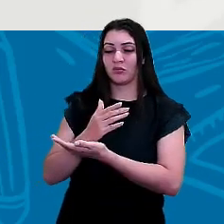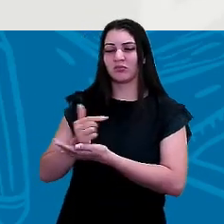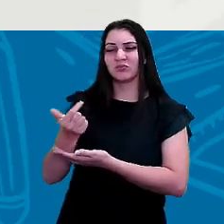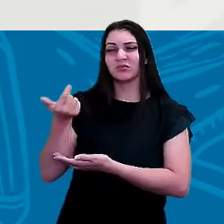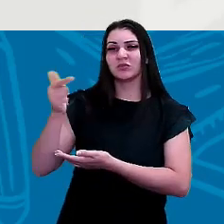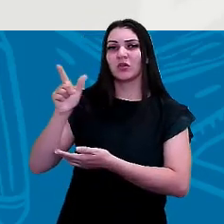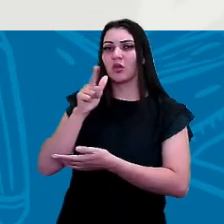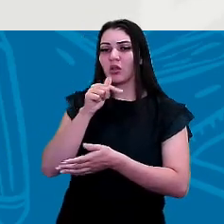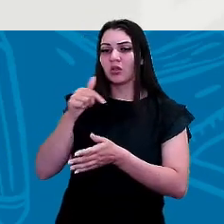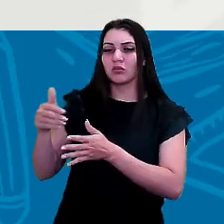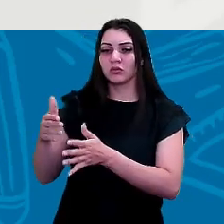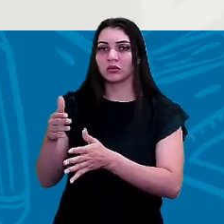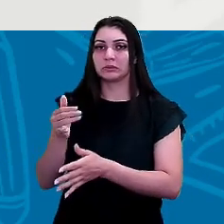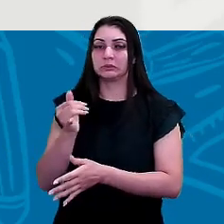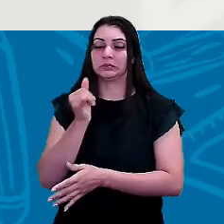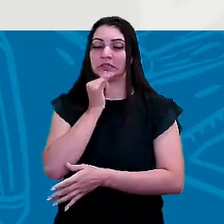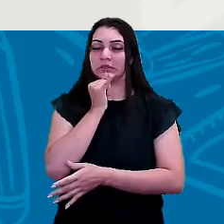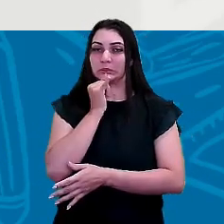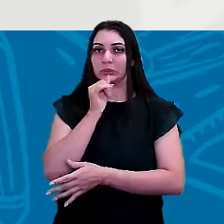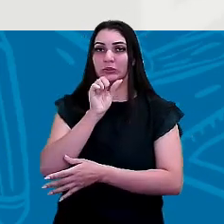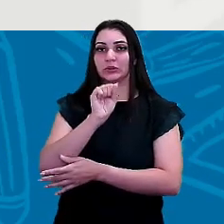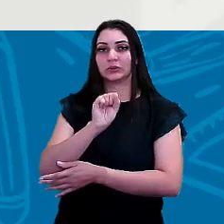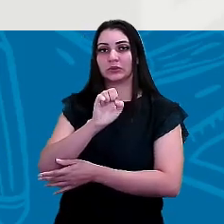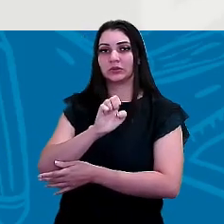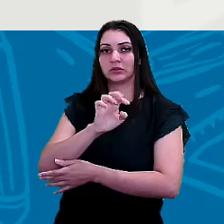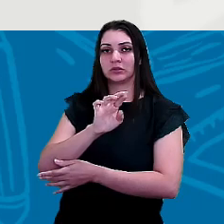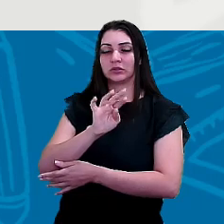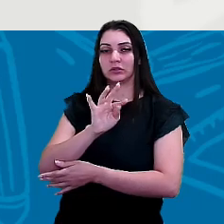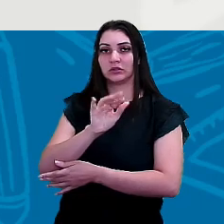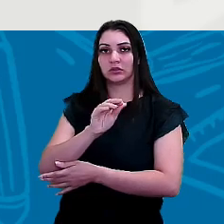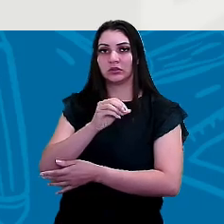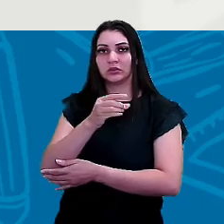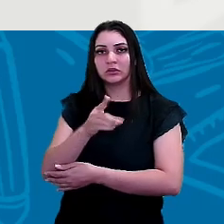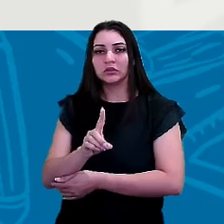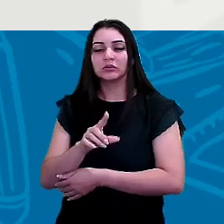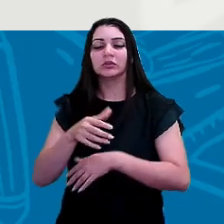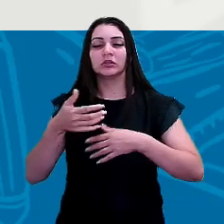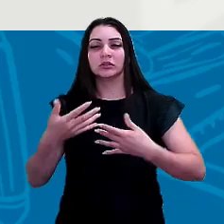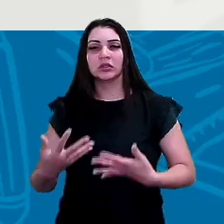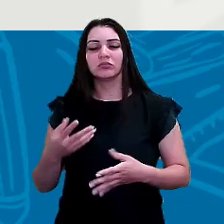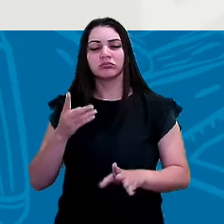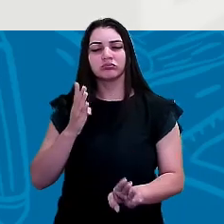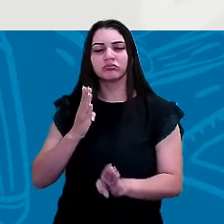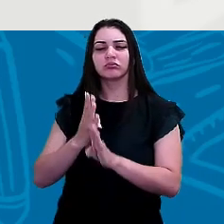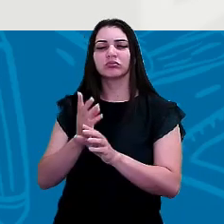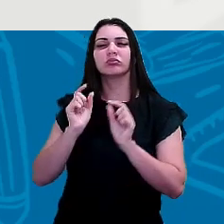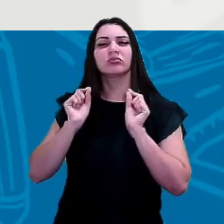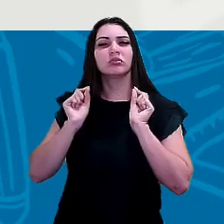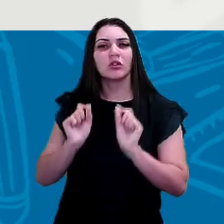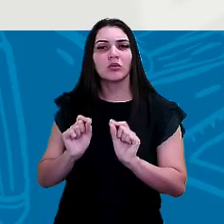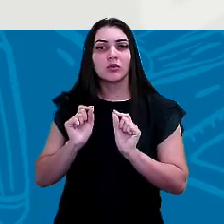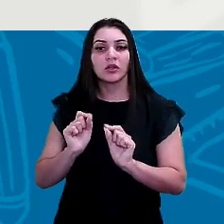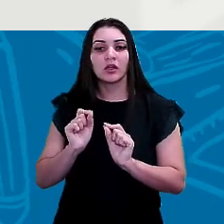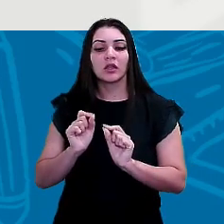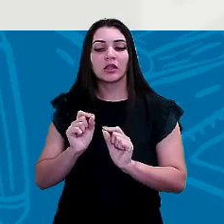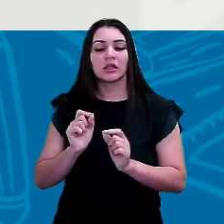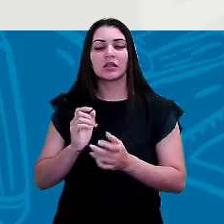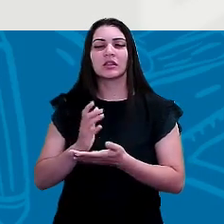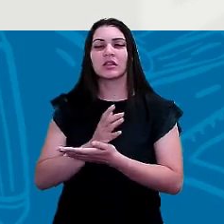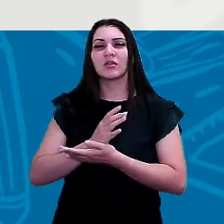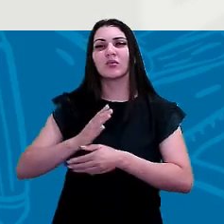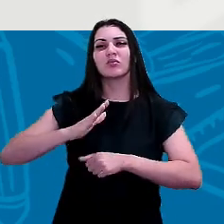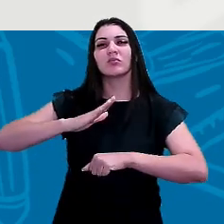por exemplo no sertão né? se você for no sertão então você vai encontrar rios que eles são